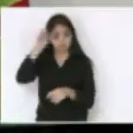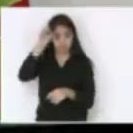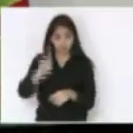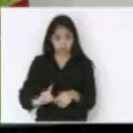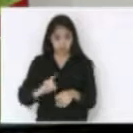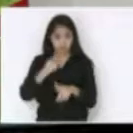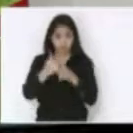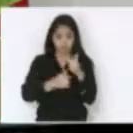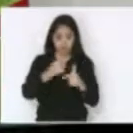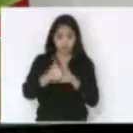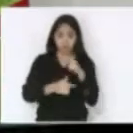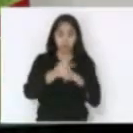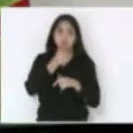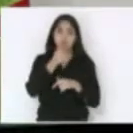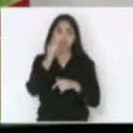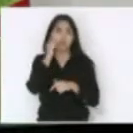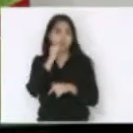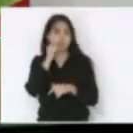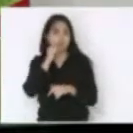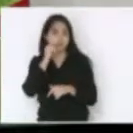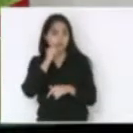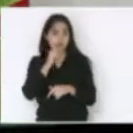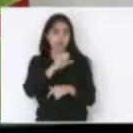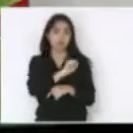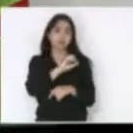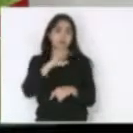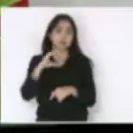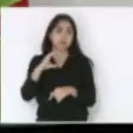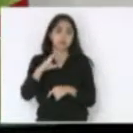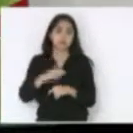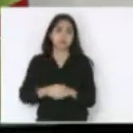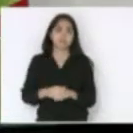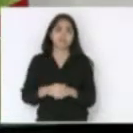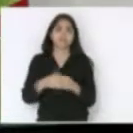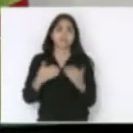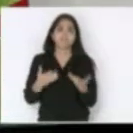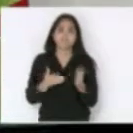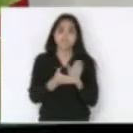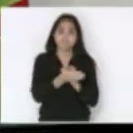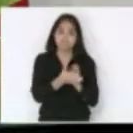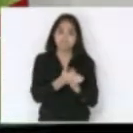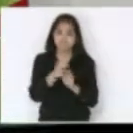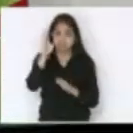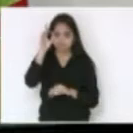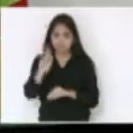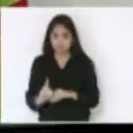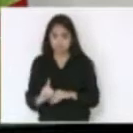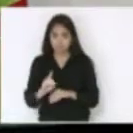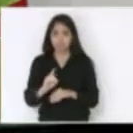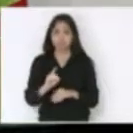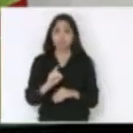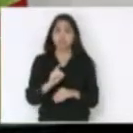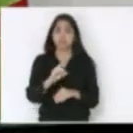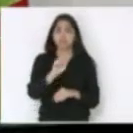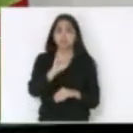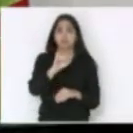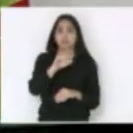trabalhadores e trabalhadoras no nosso estado de Santa Catarina então parabéns a direção do Sindasp